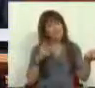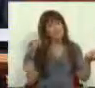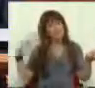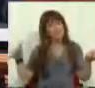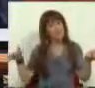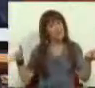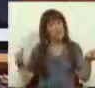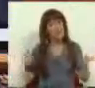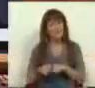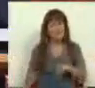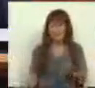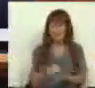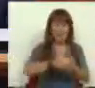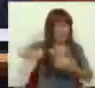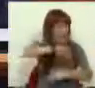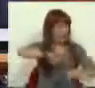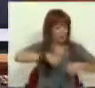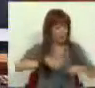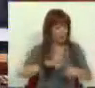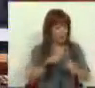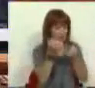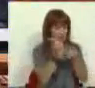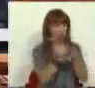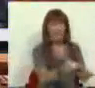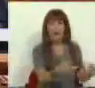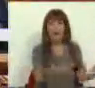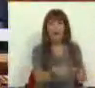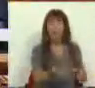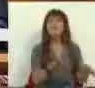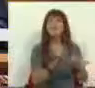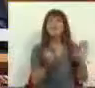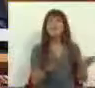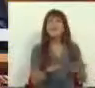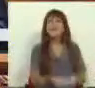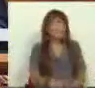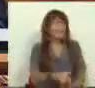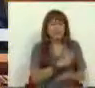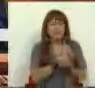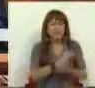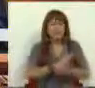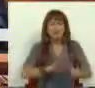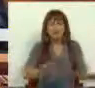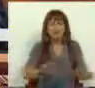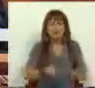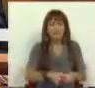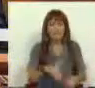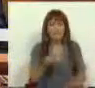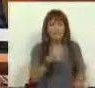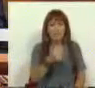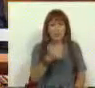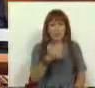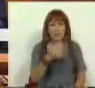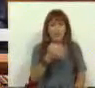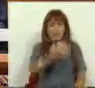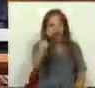do exterior. As receitas próprias da região autónoma correspondem somente a